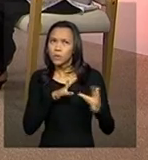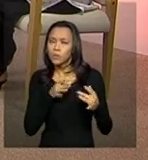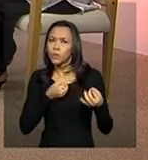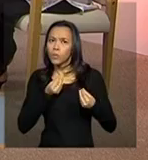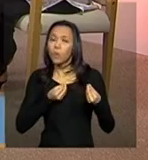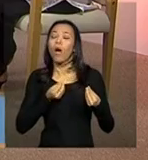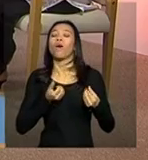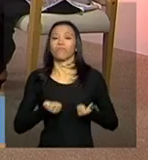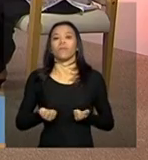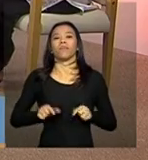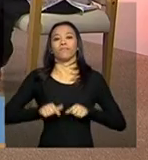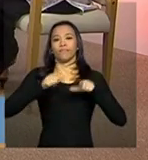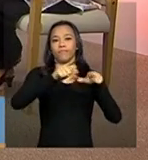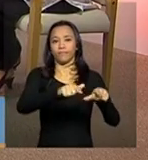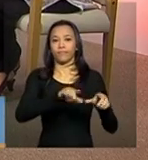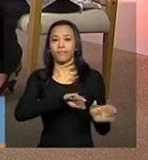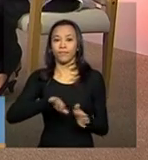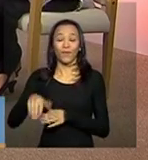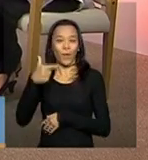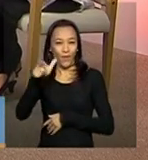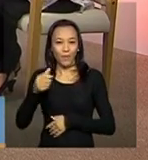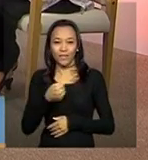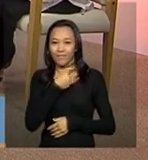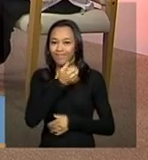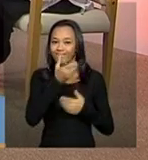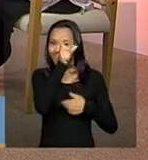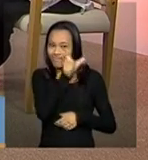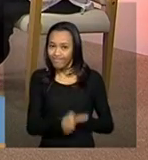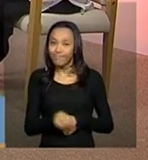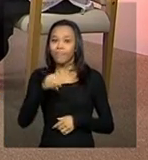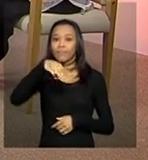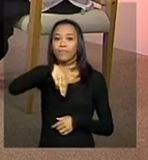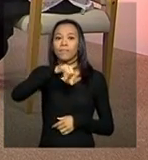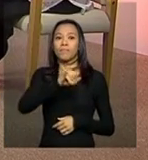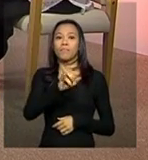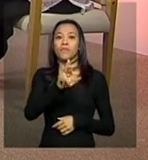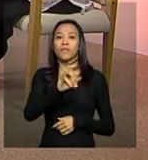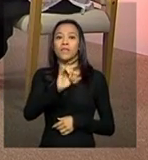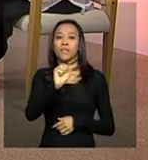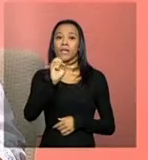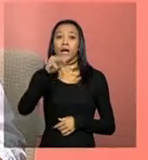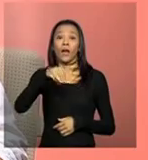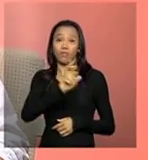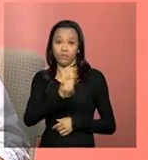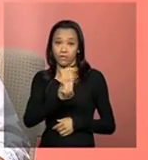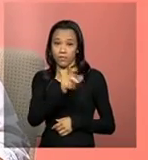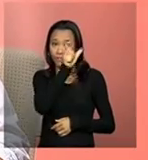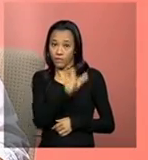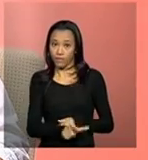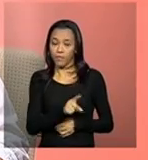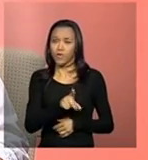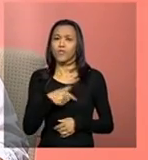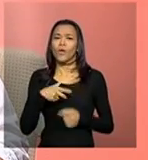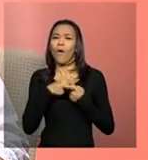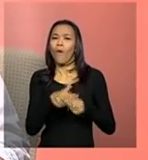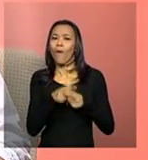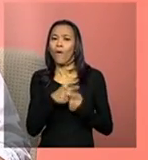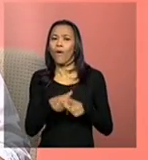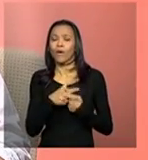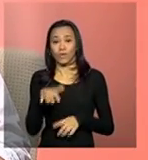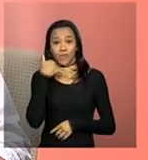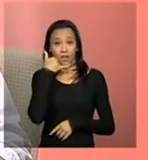eu passar a palavra para a Miriam, bom dia Miriam, eu só gostaria de fazer uma correção, os nossos